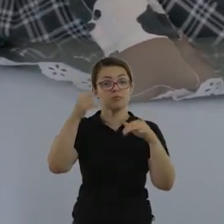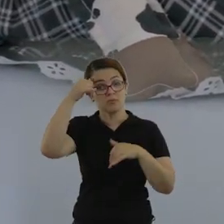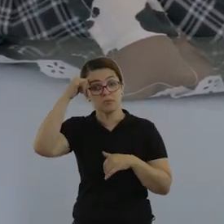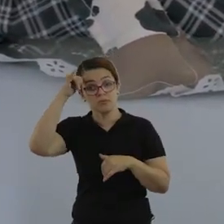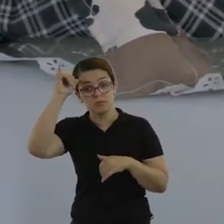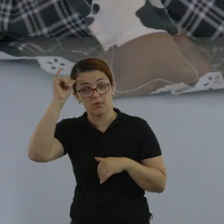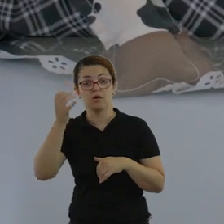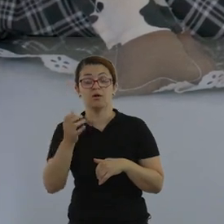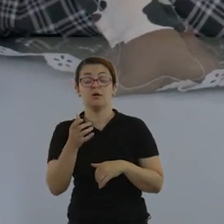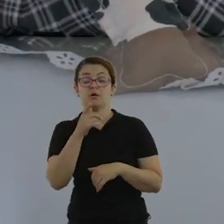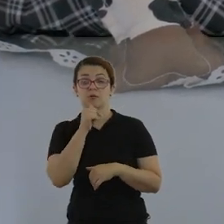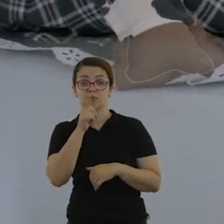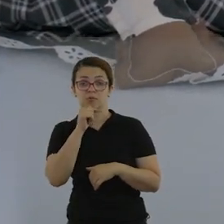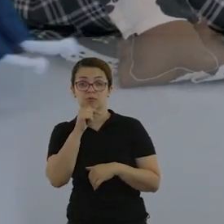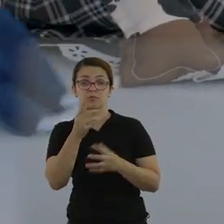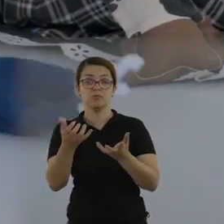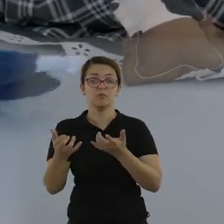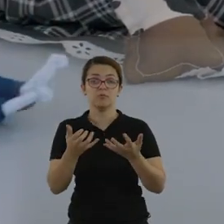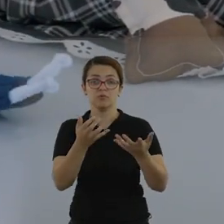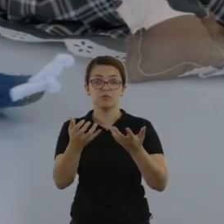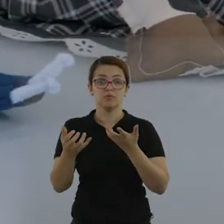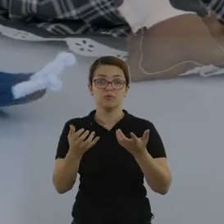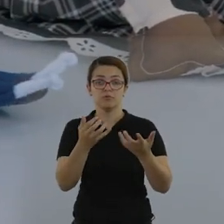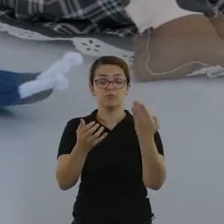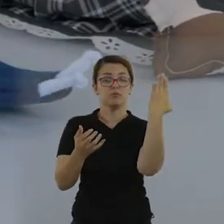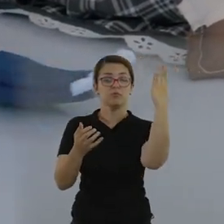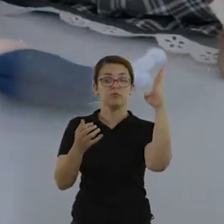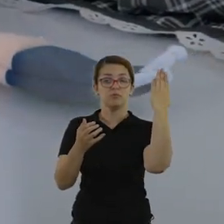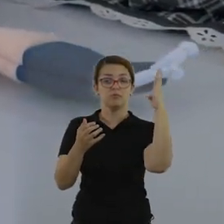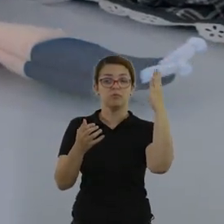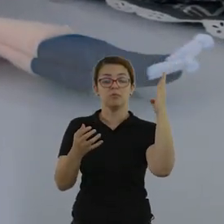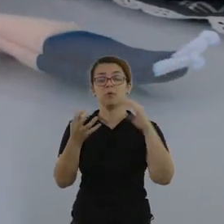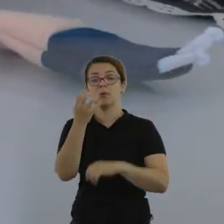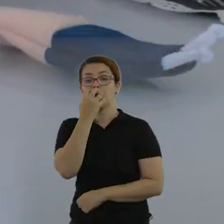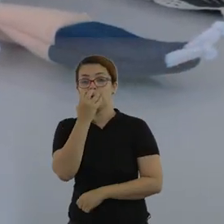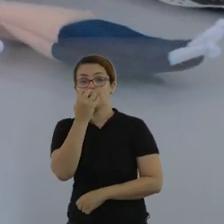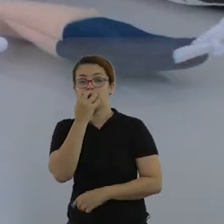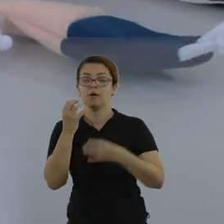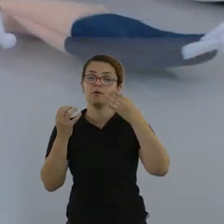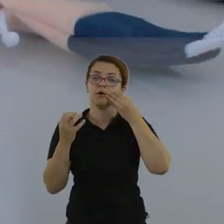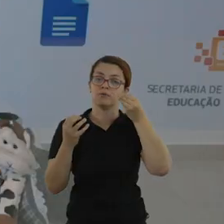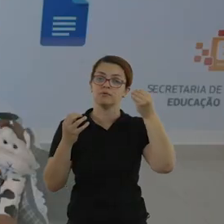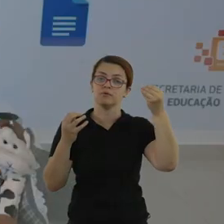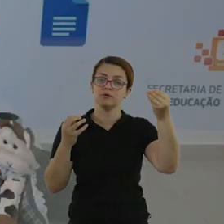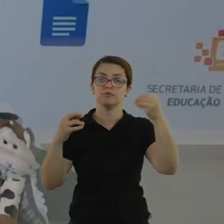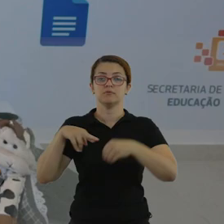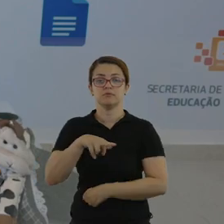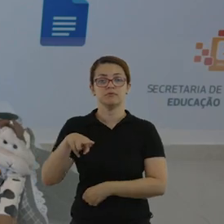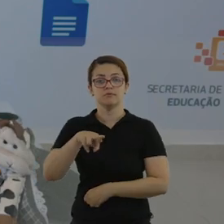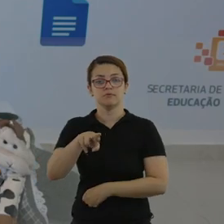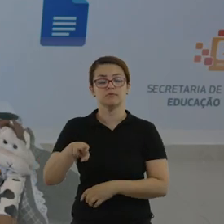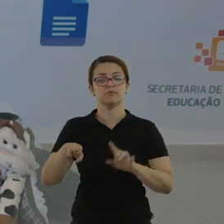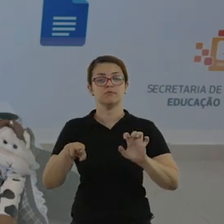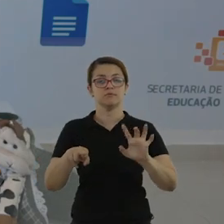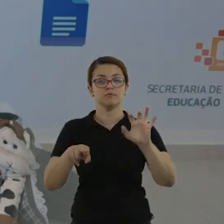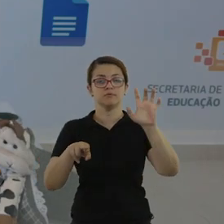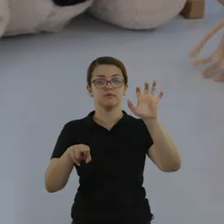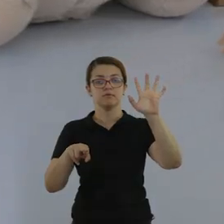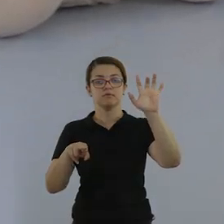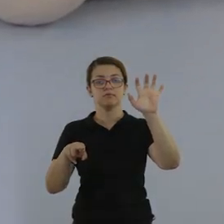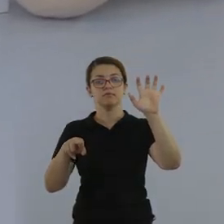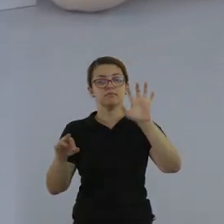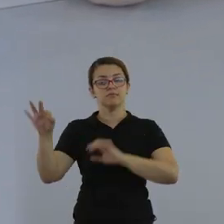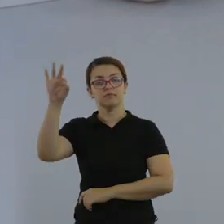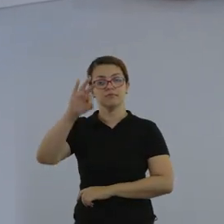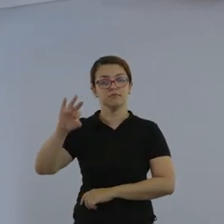A mulher no homem, o homem no boi, o boi na água, a água no fogo, o fogo no pau, o pau no cachorro, o cachorro no gato,